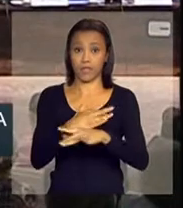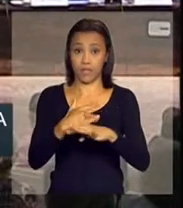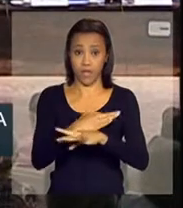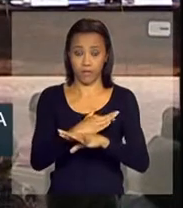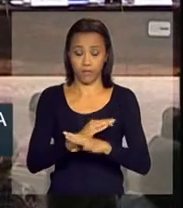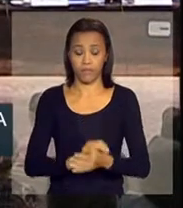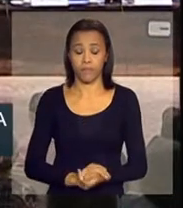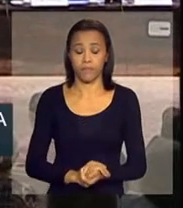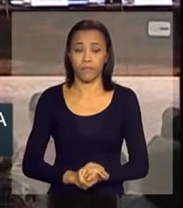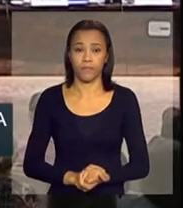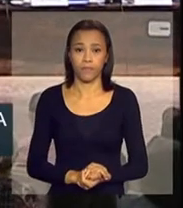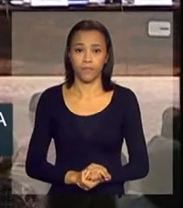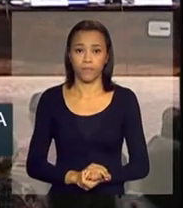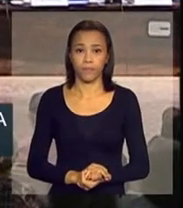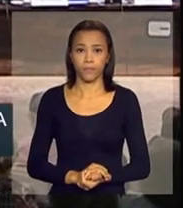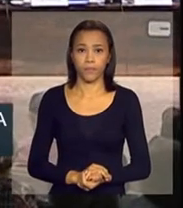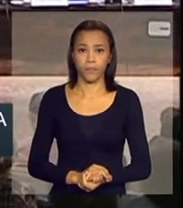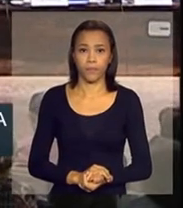Bom,